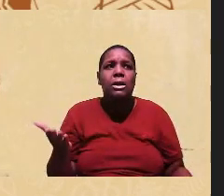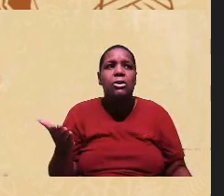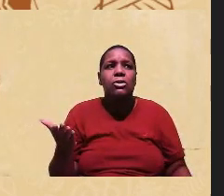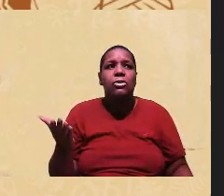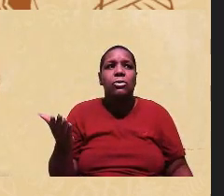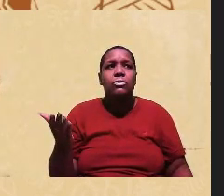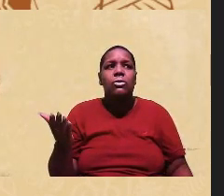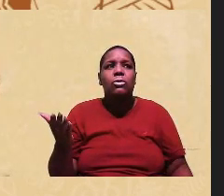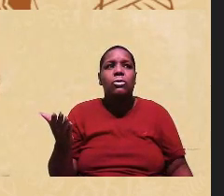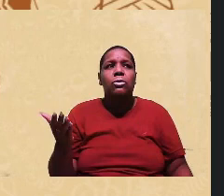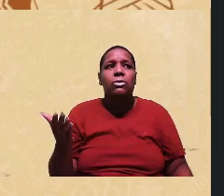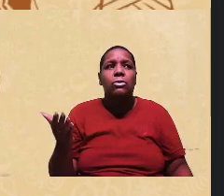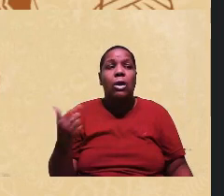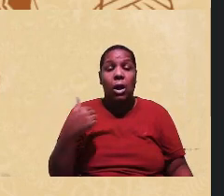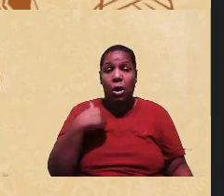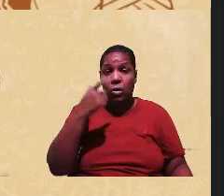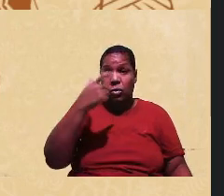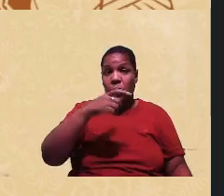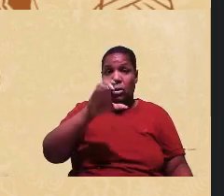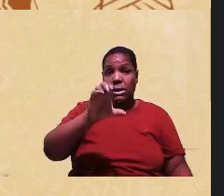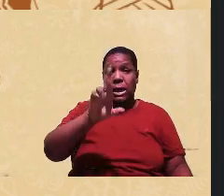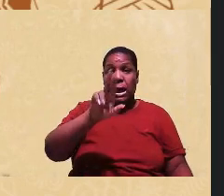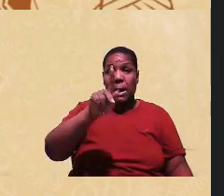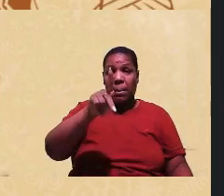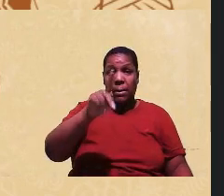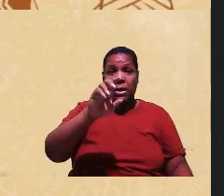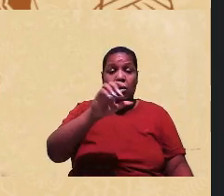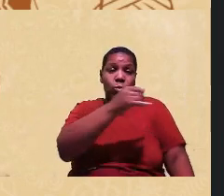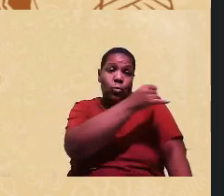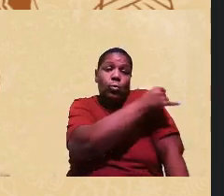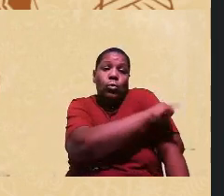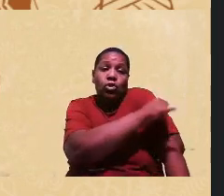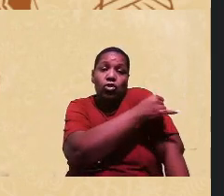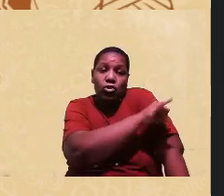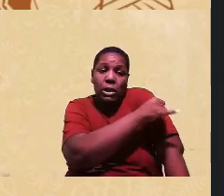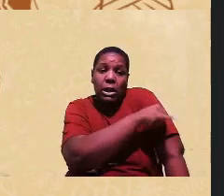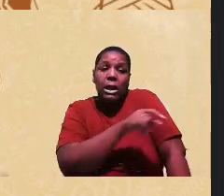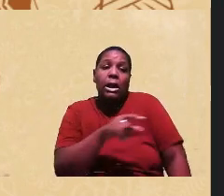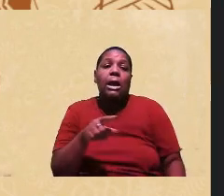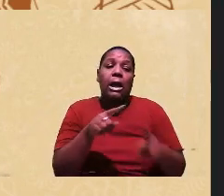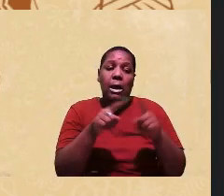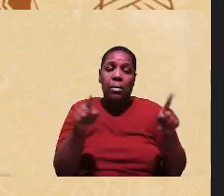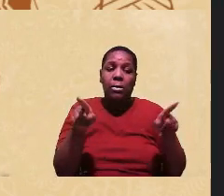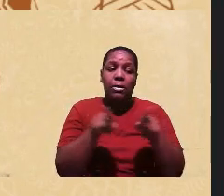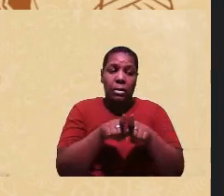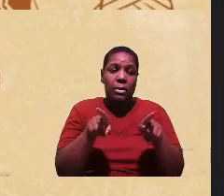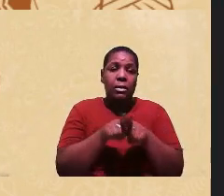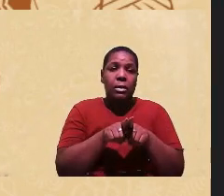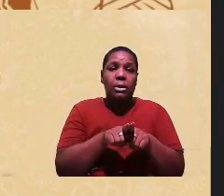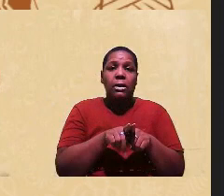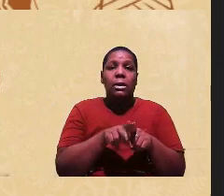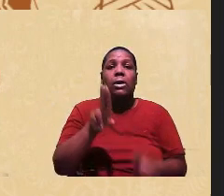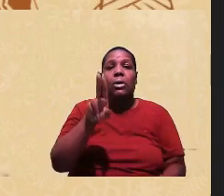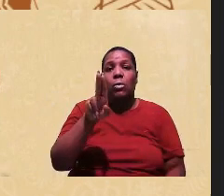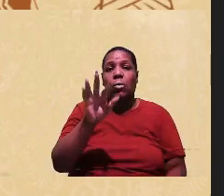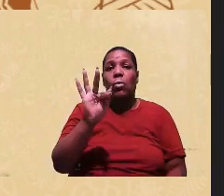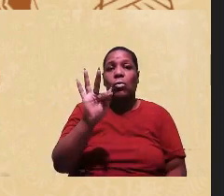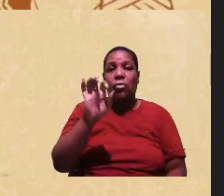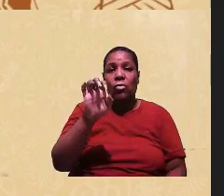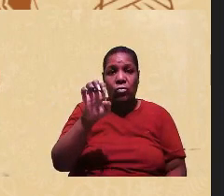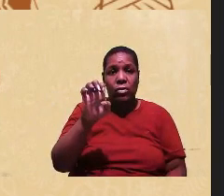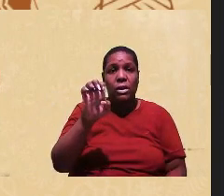sou do CRP do Rio mas também sou da UF né aqui em Niterói